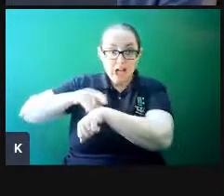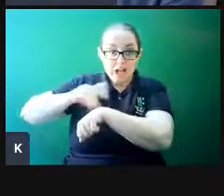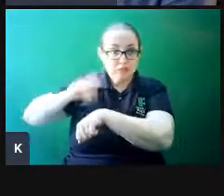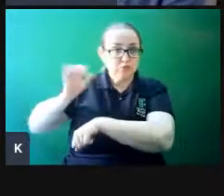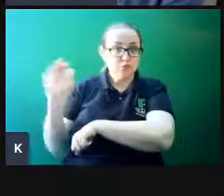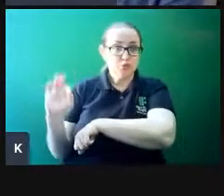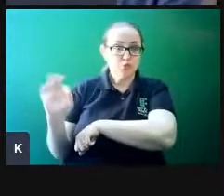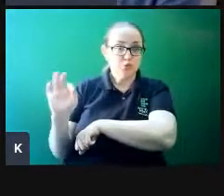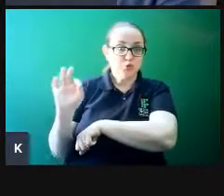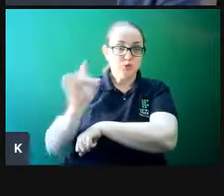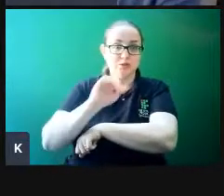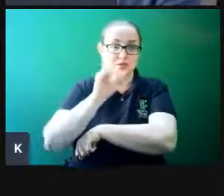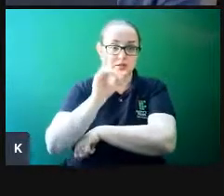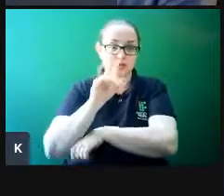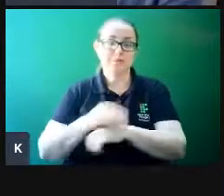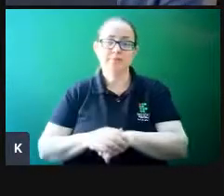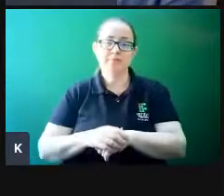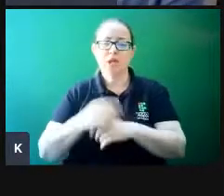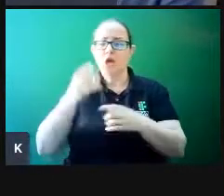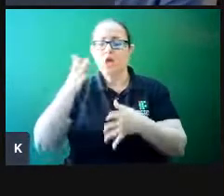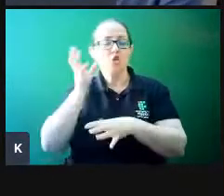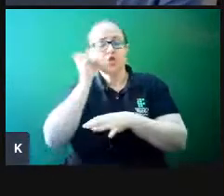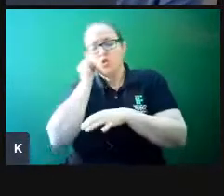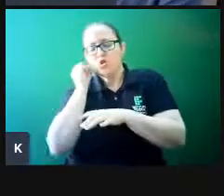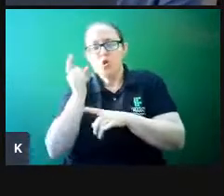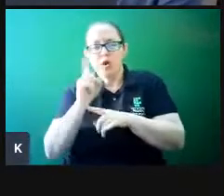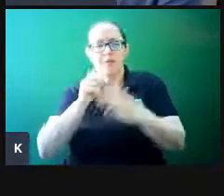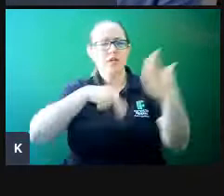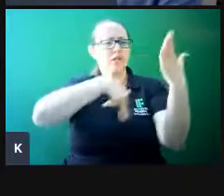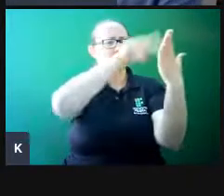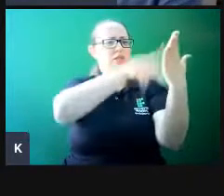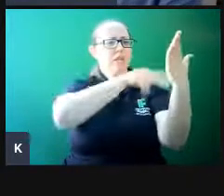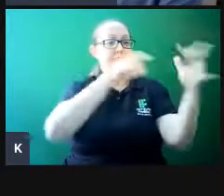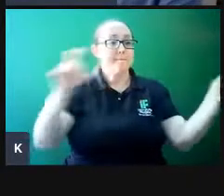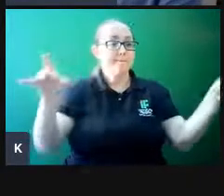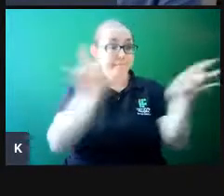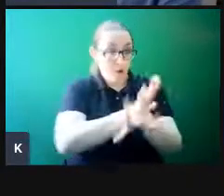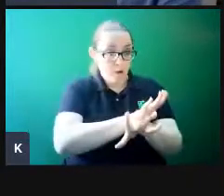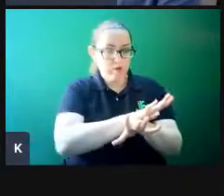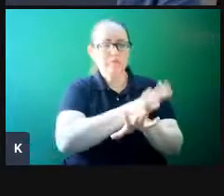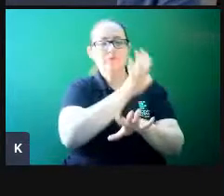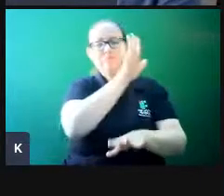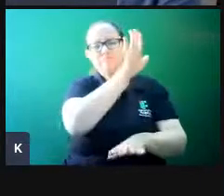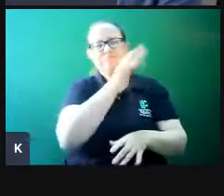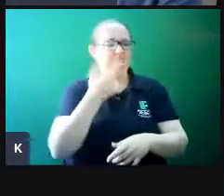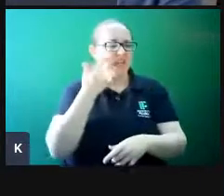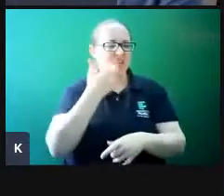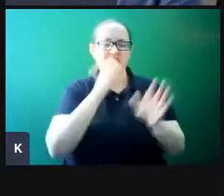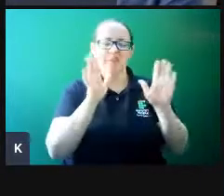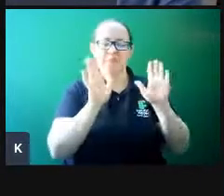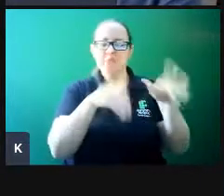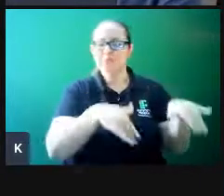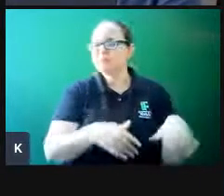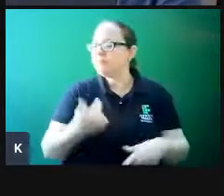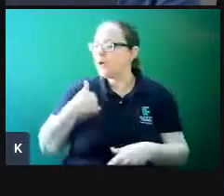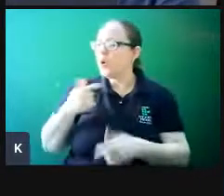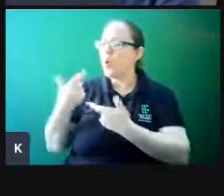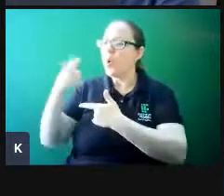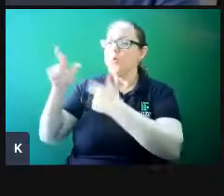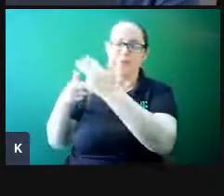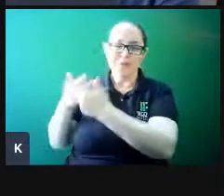ele não dormia, não fazia nada até terminar aquela obra, depois de terminar ele perdia o interesse, e também ele